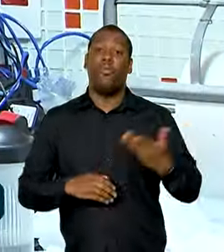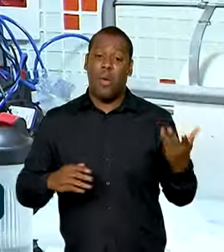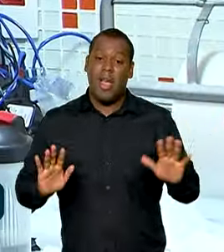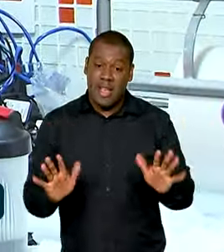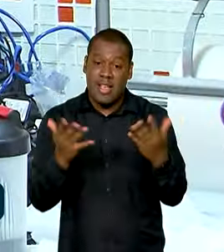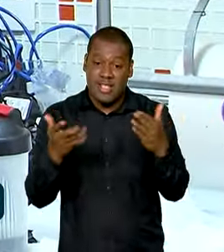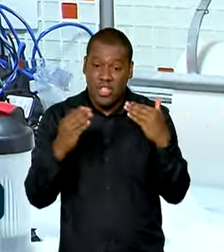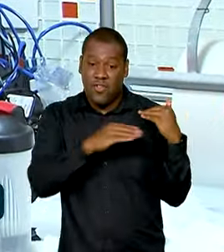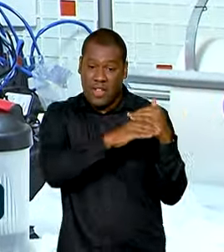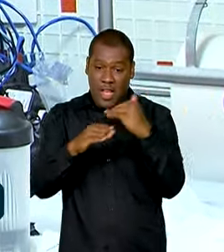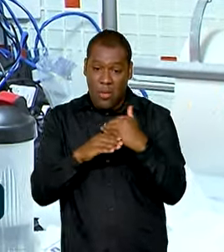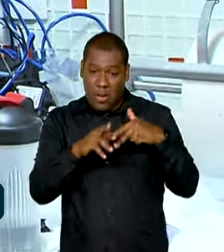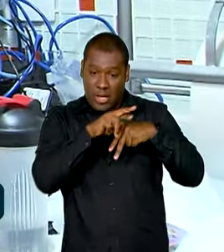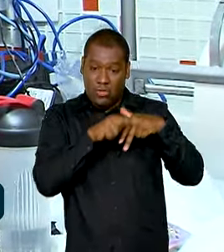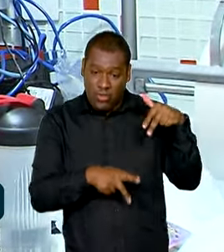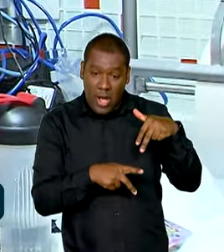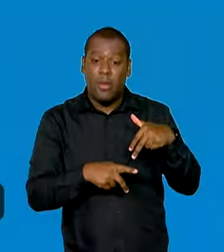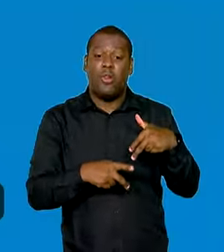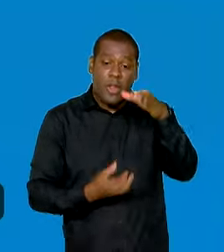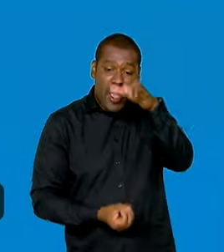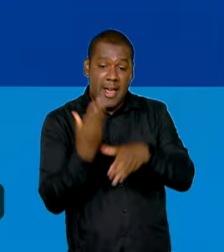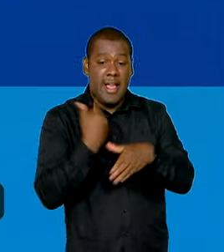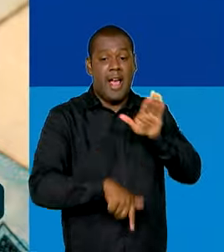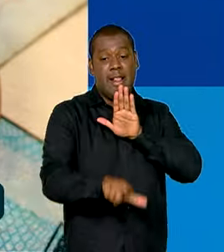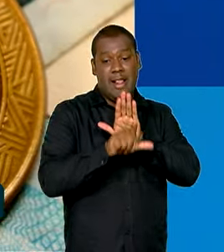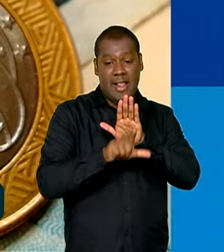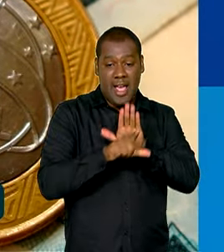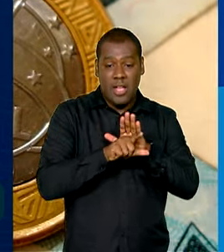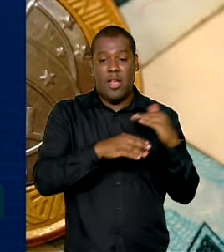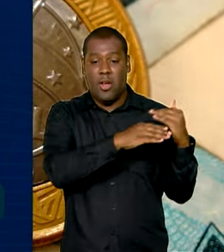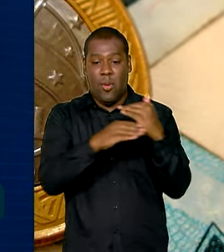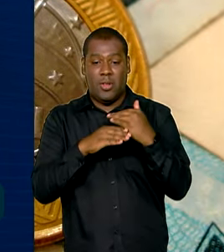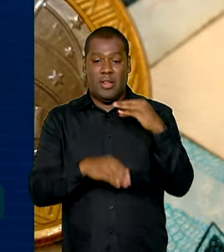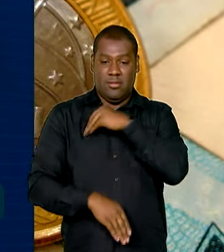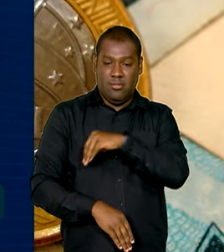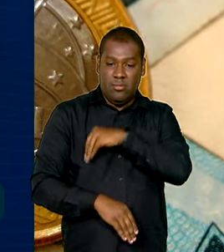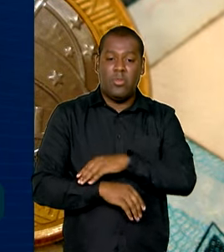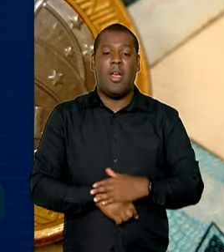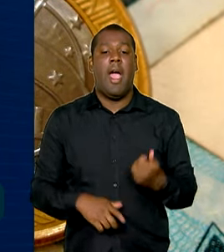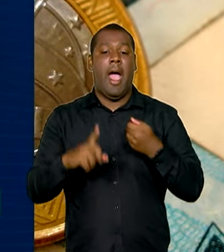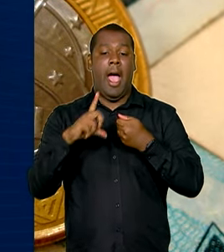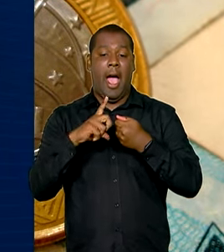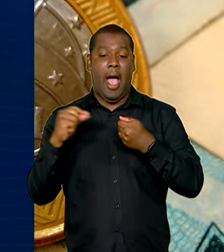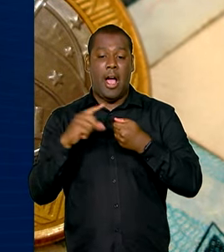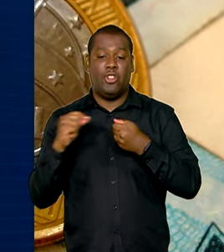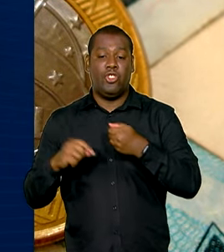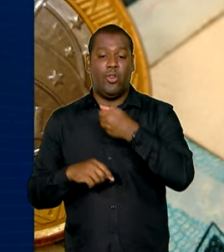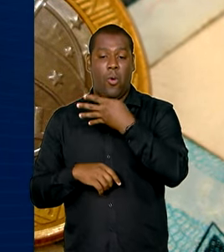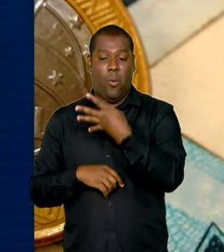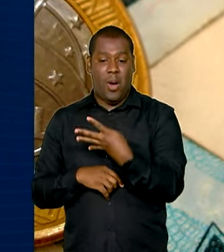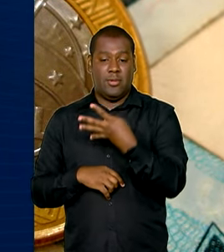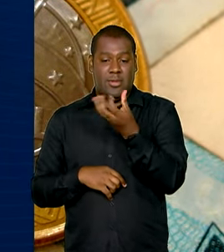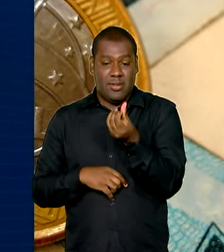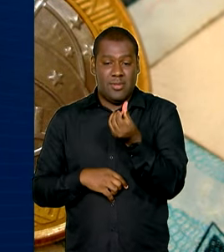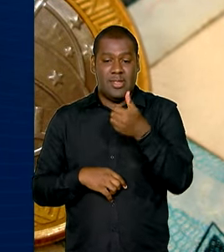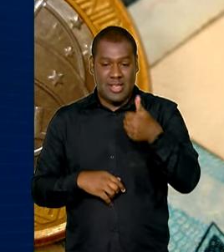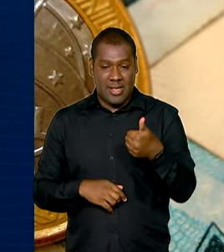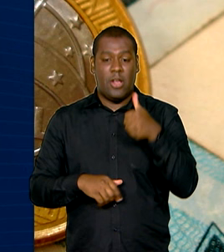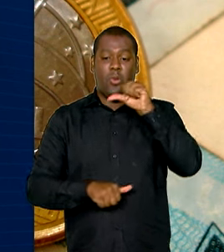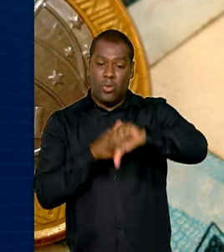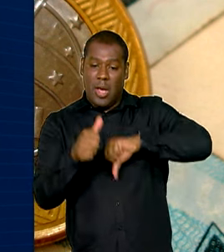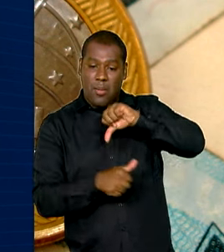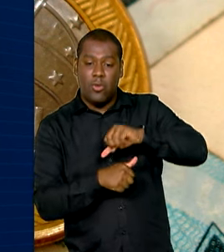país é a Lei de Igualdade Salarial. A nova lei altera o artigo 461 da Consolidação das Leis do